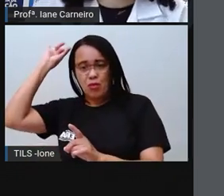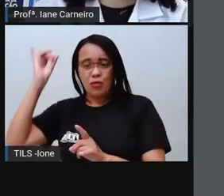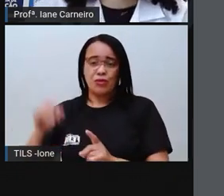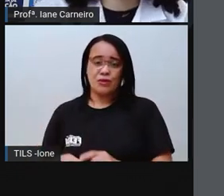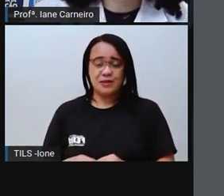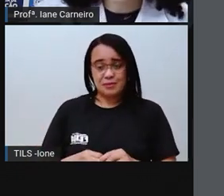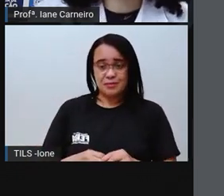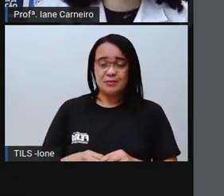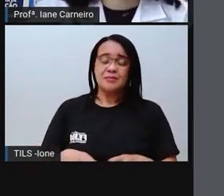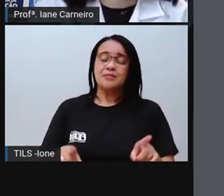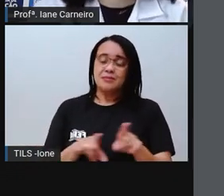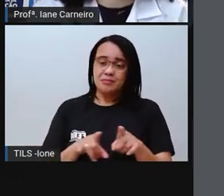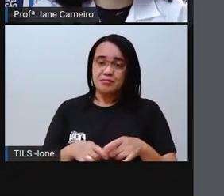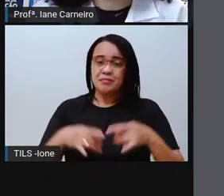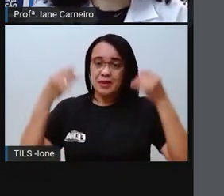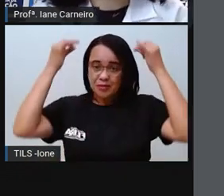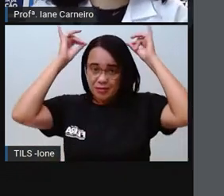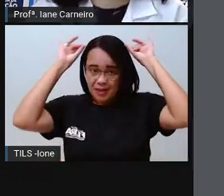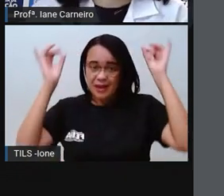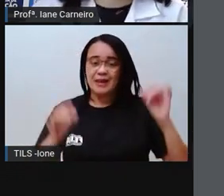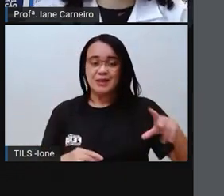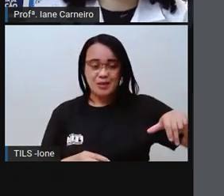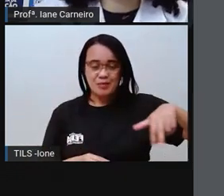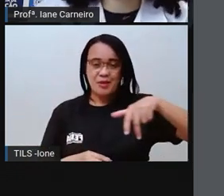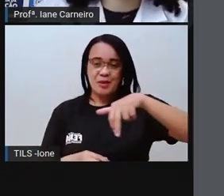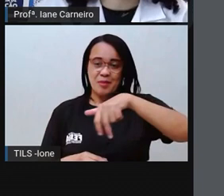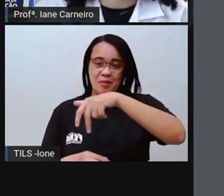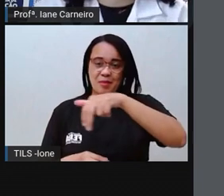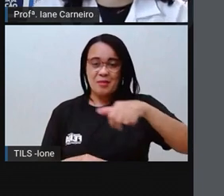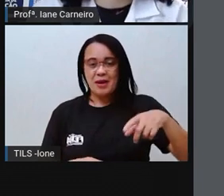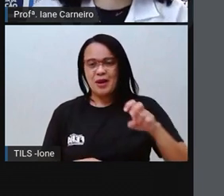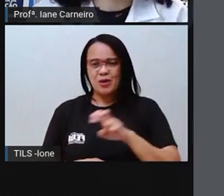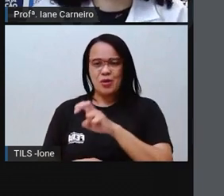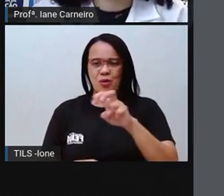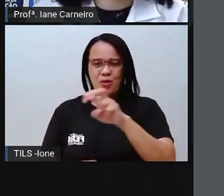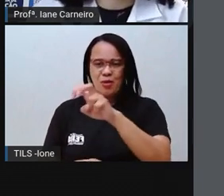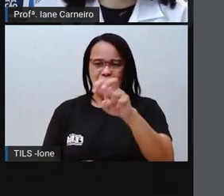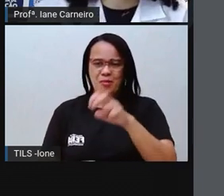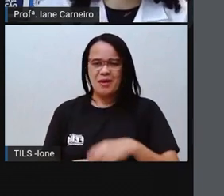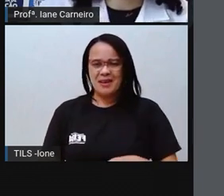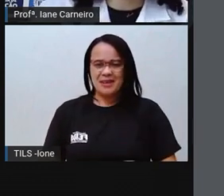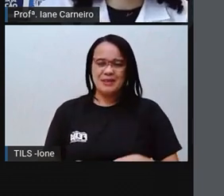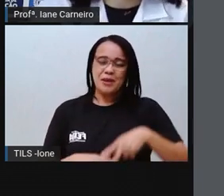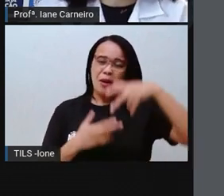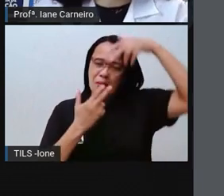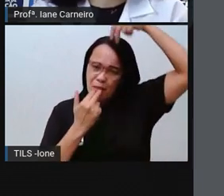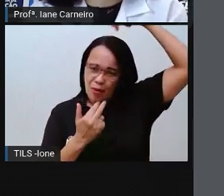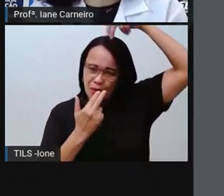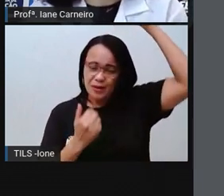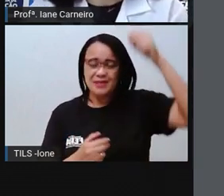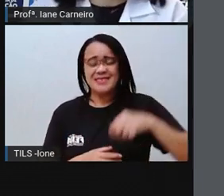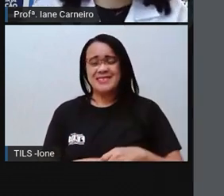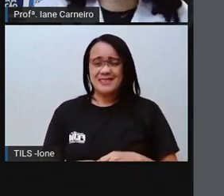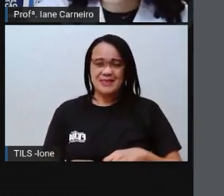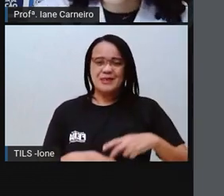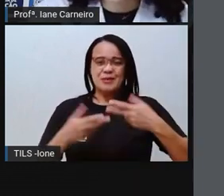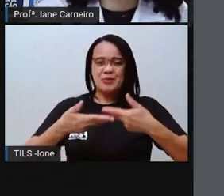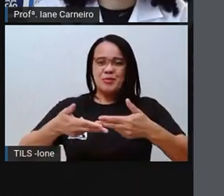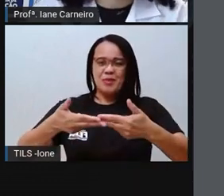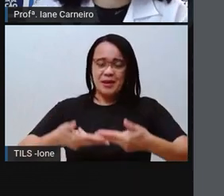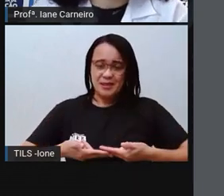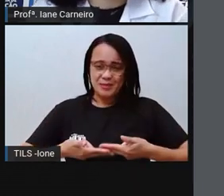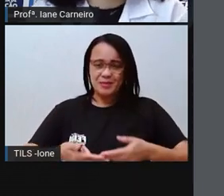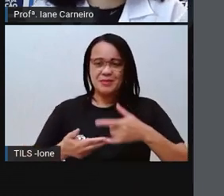Passa um pato, passa a pata, passa a cobra, passa o bode. Passa rio, passa a ponte, passa